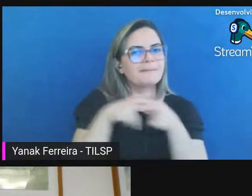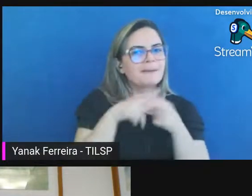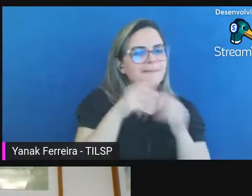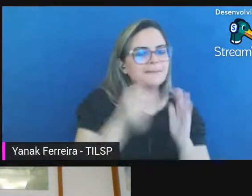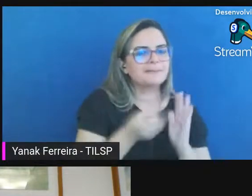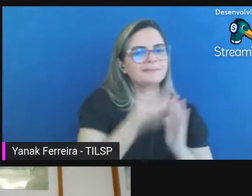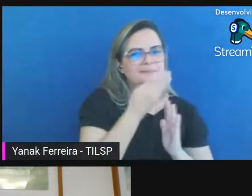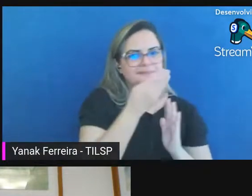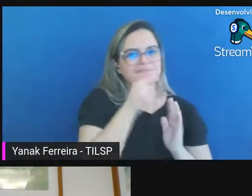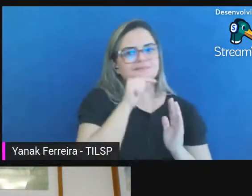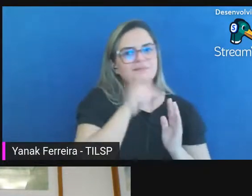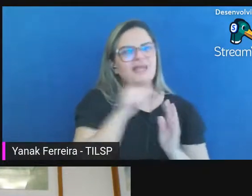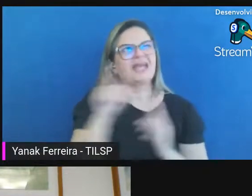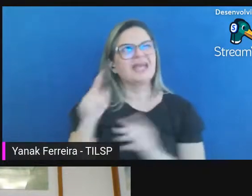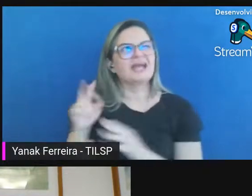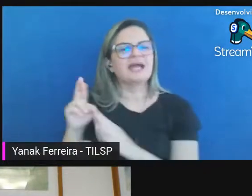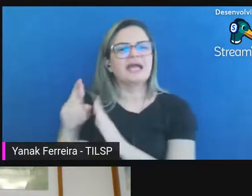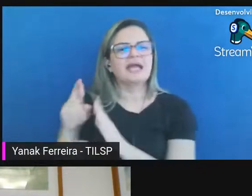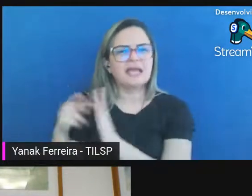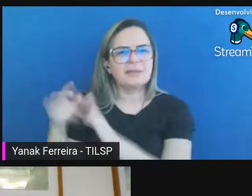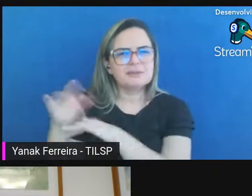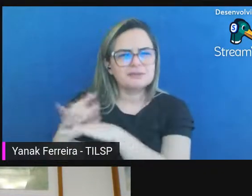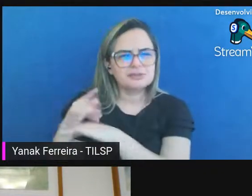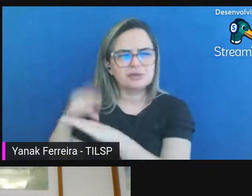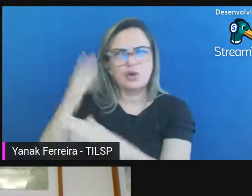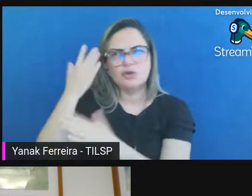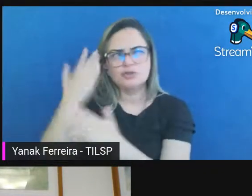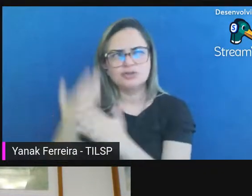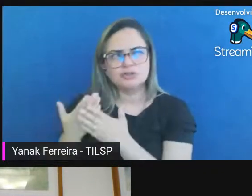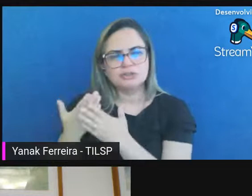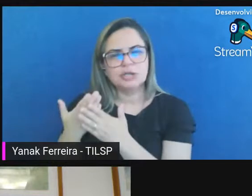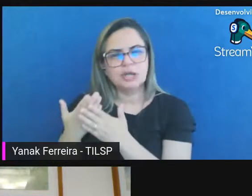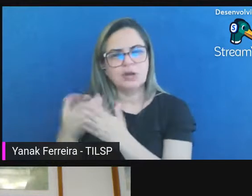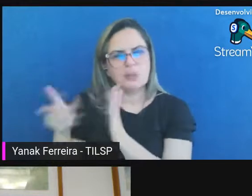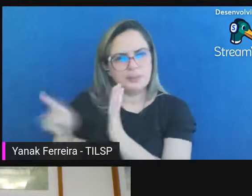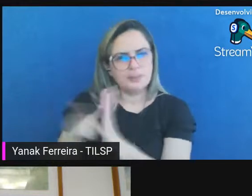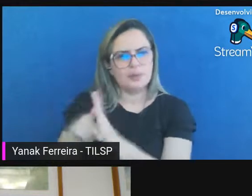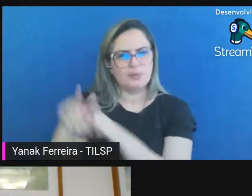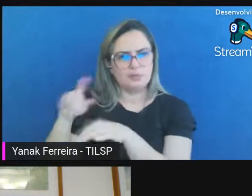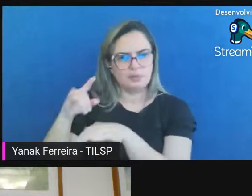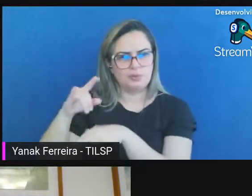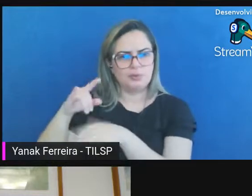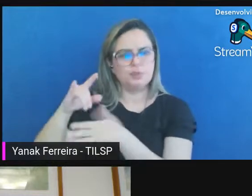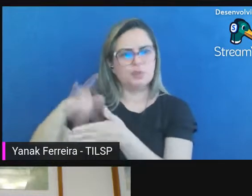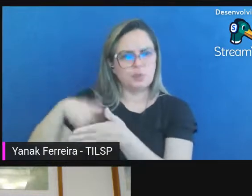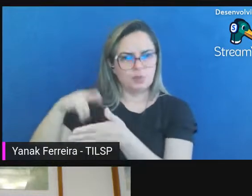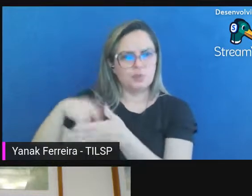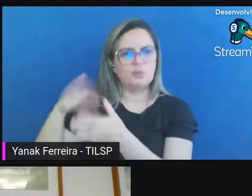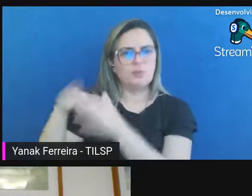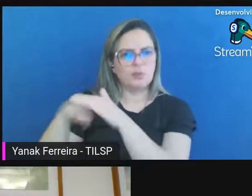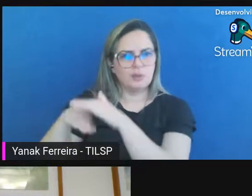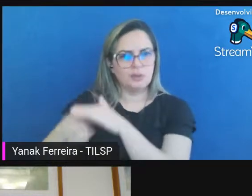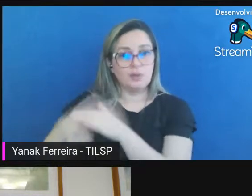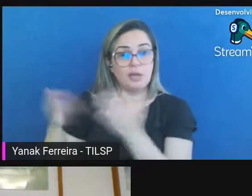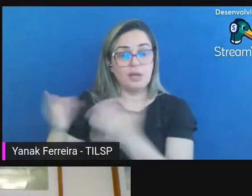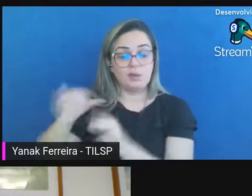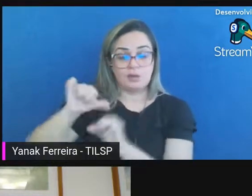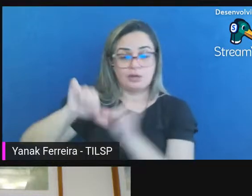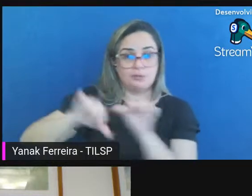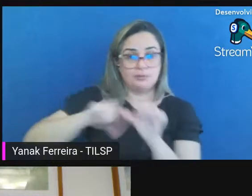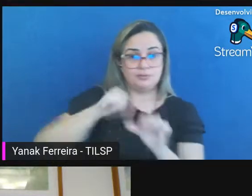repositório digital confiável de documentos arquivísticos agora mudou na 43